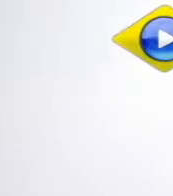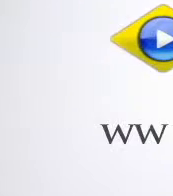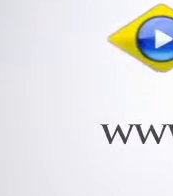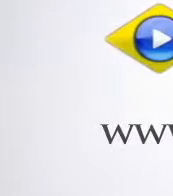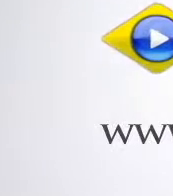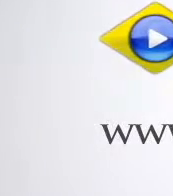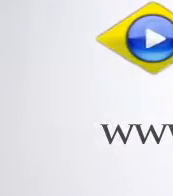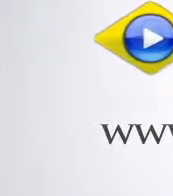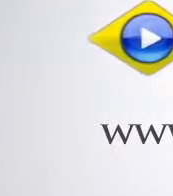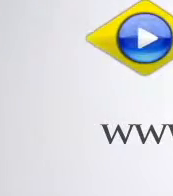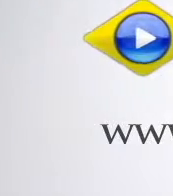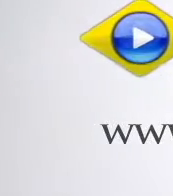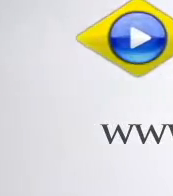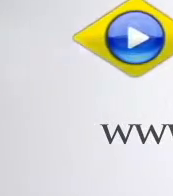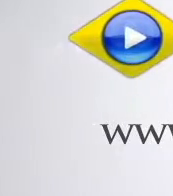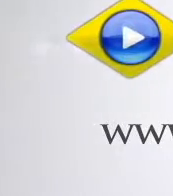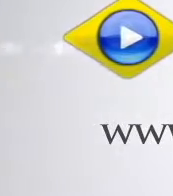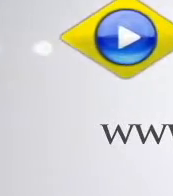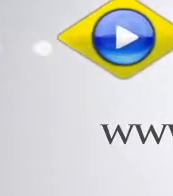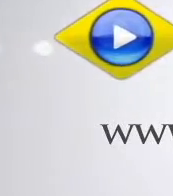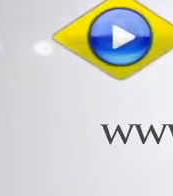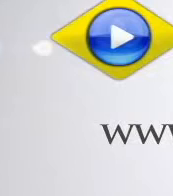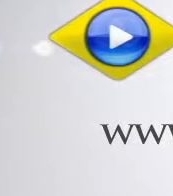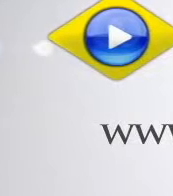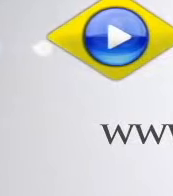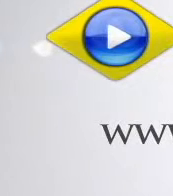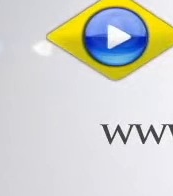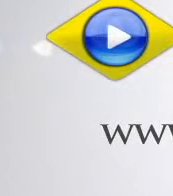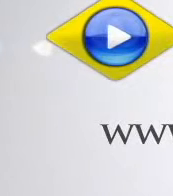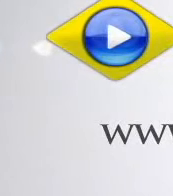próxima. Obrigado.